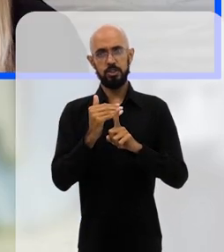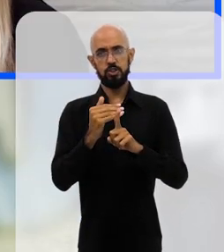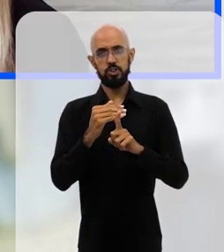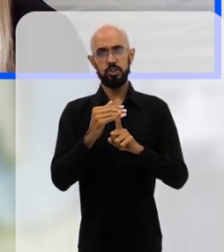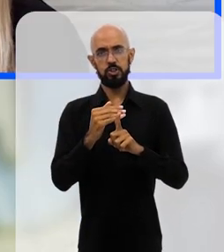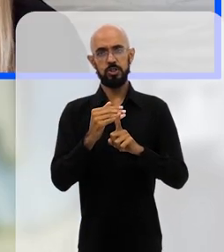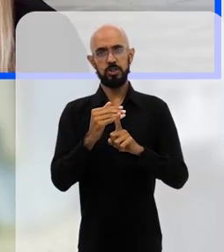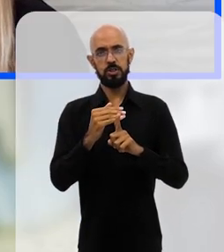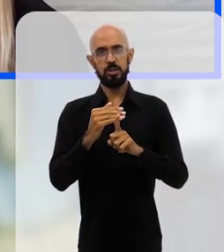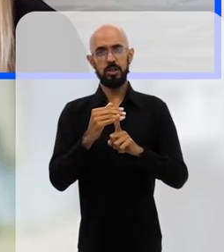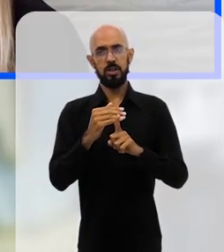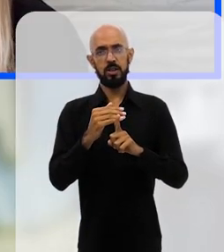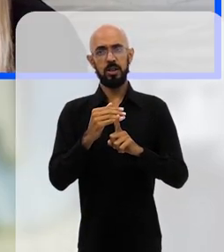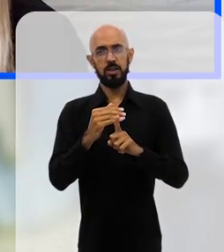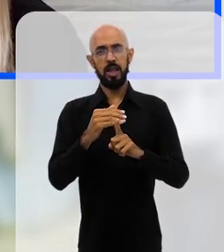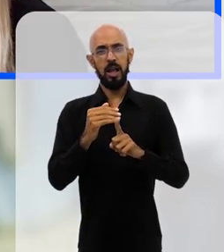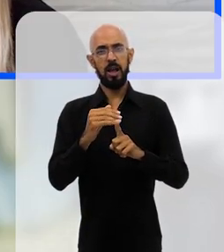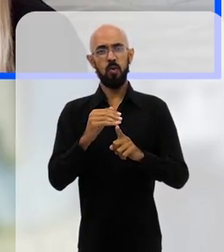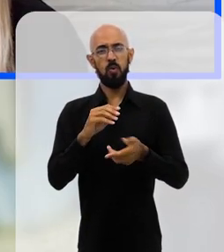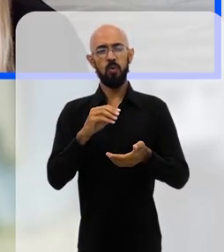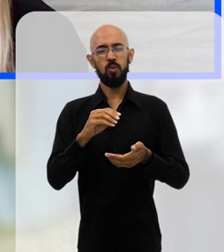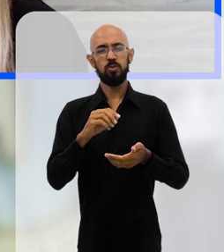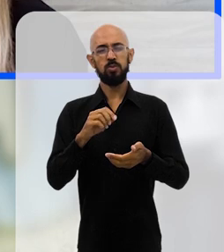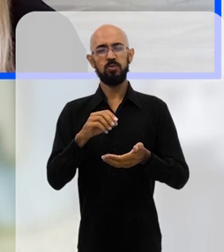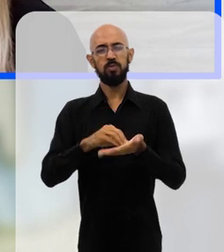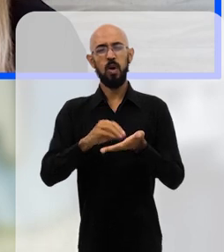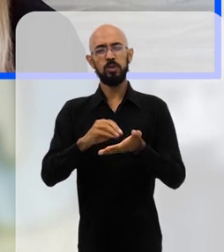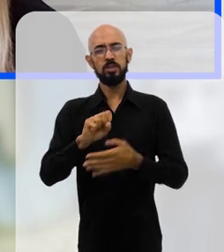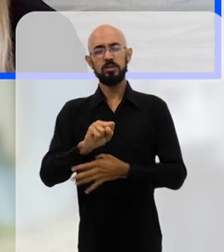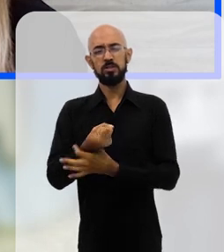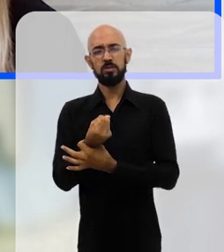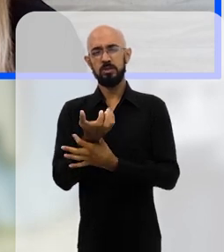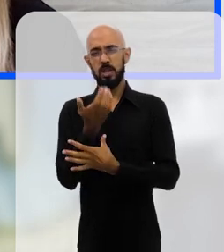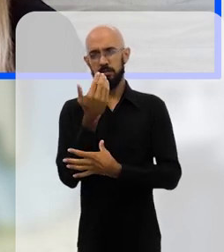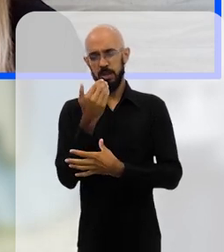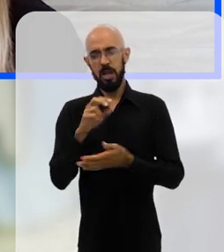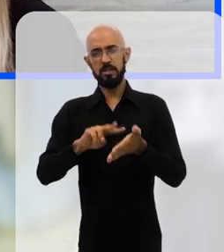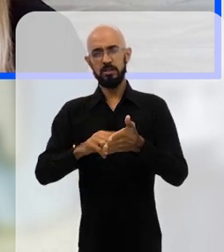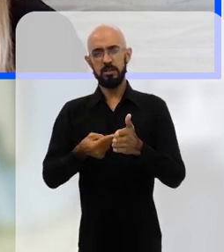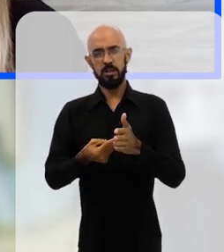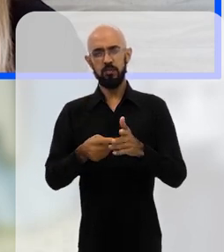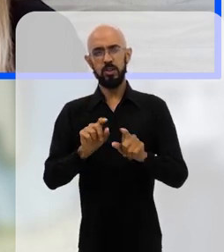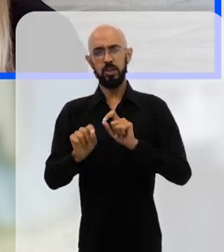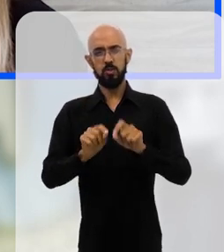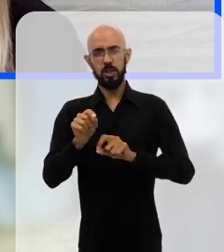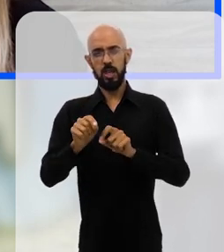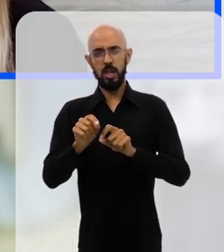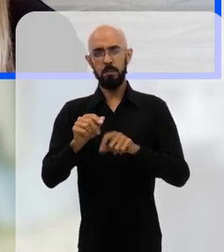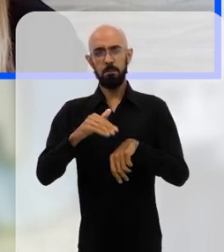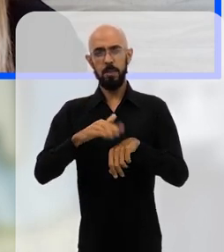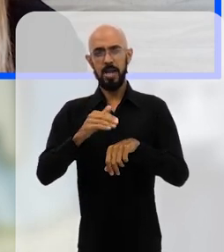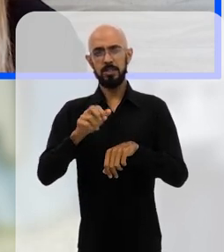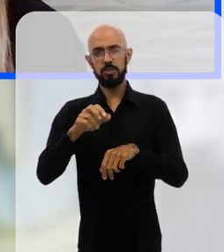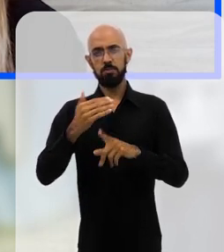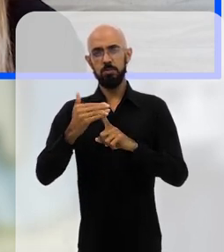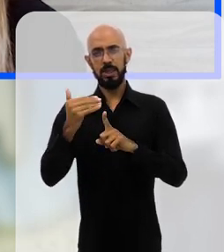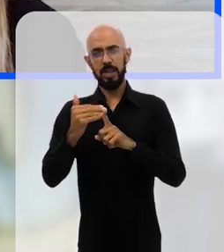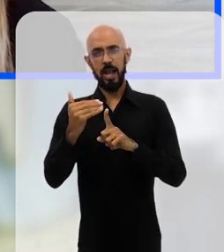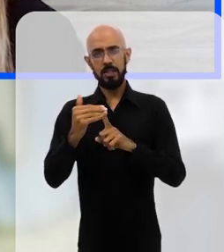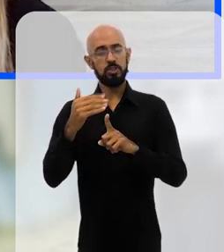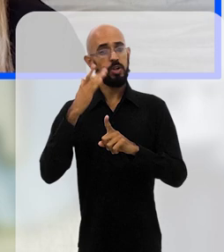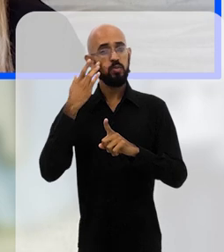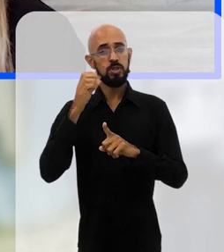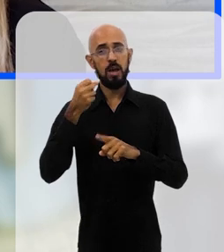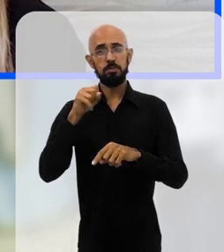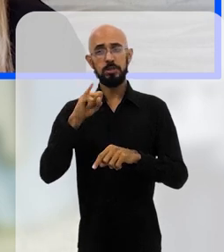Brasil se encontra em situação de insegurança alimentar, que significa que mais da metade da população